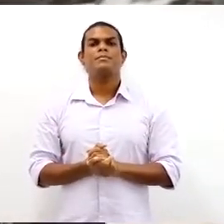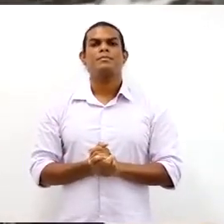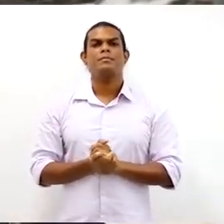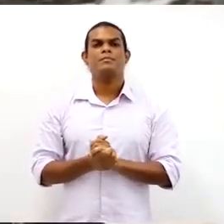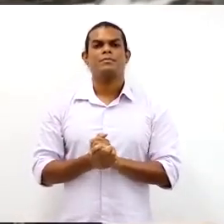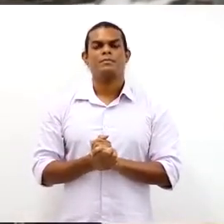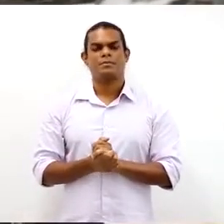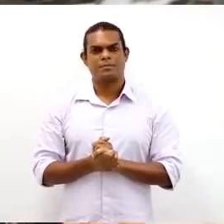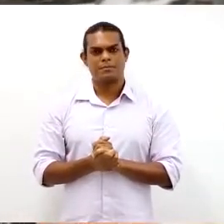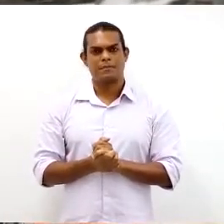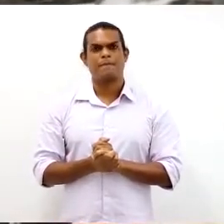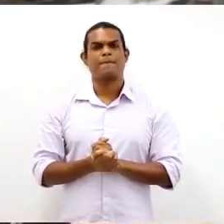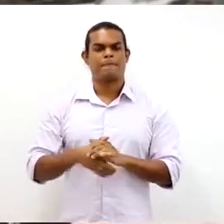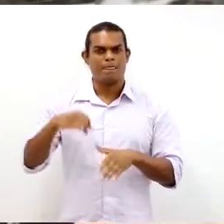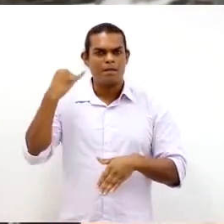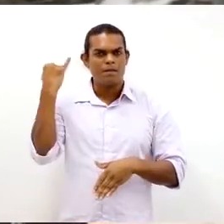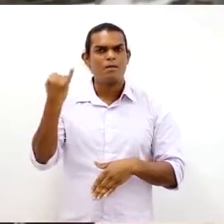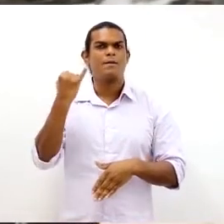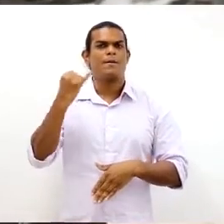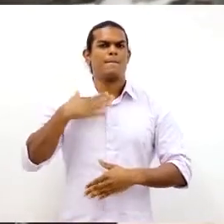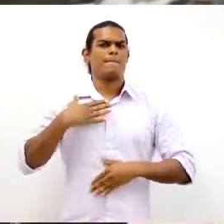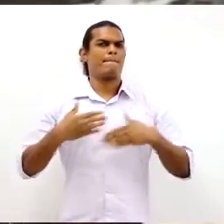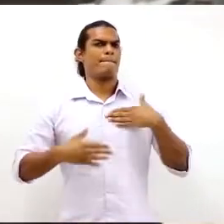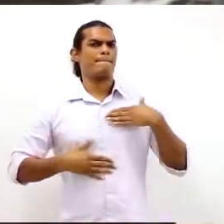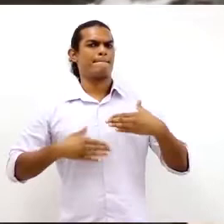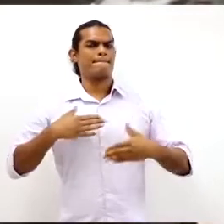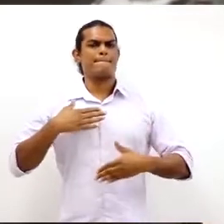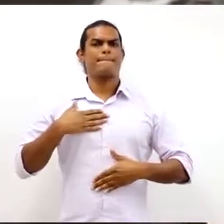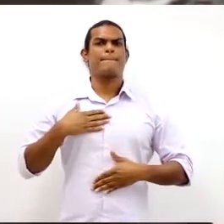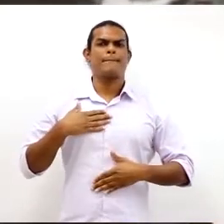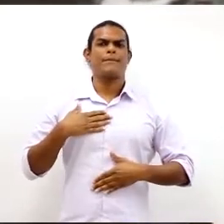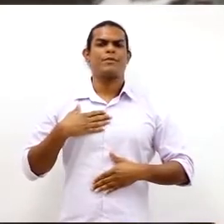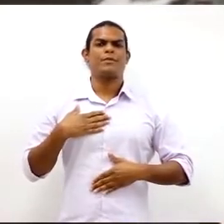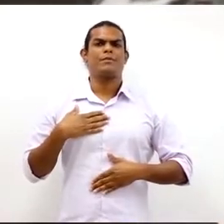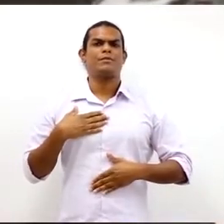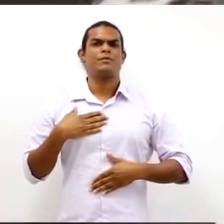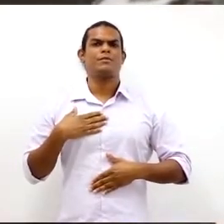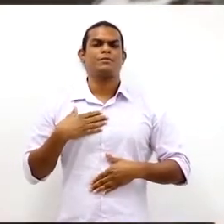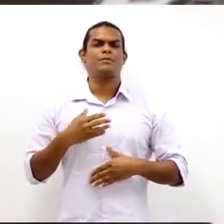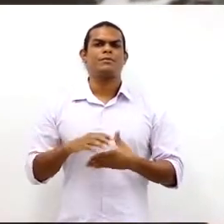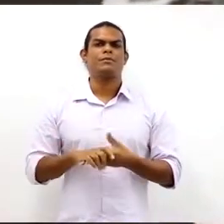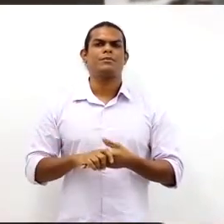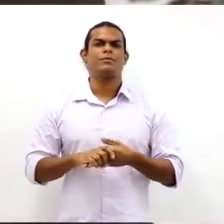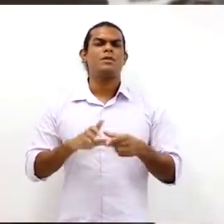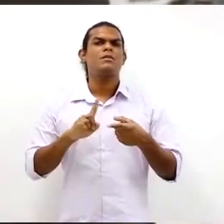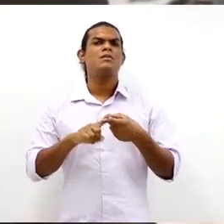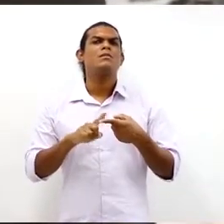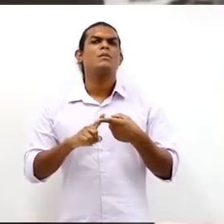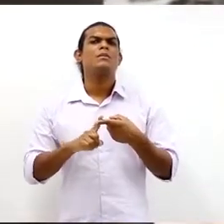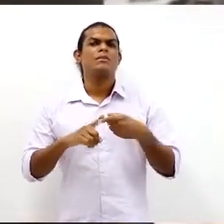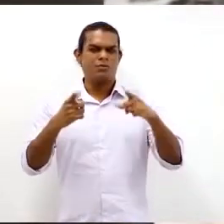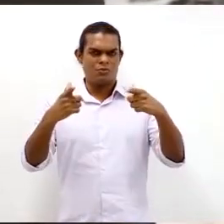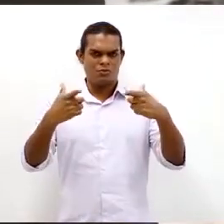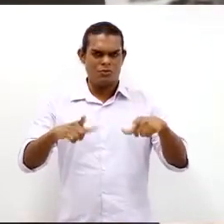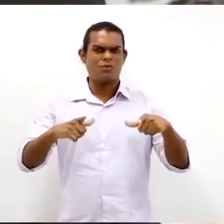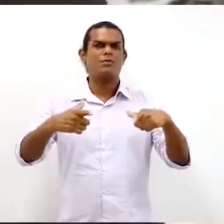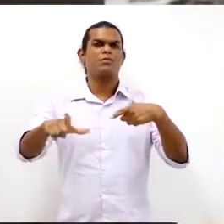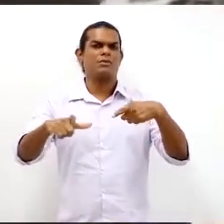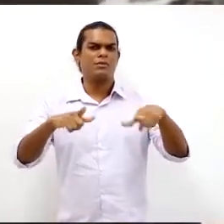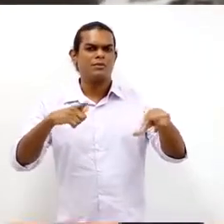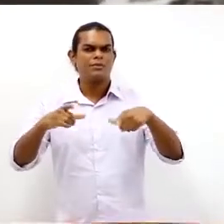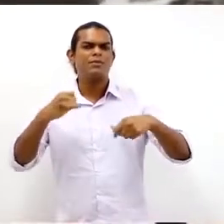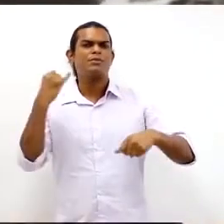ele toma, aí é a questão da conscientização da postura, né? E pode-se colocar em risco em relação ao próprio meio que ele tem para executar.